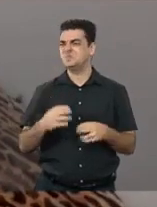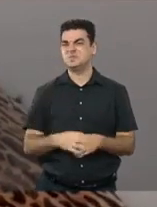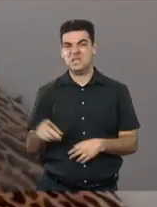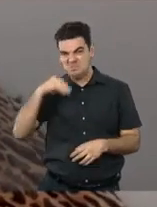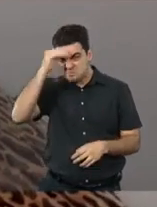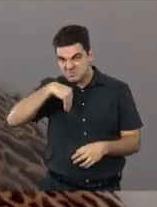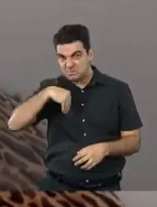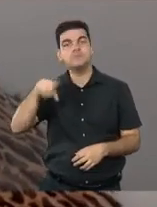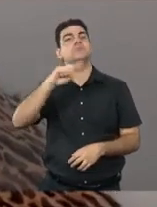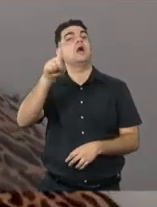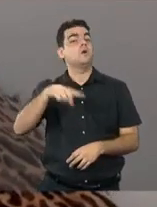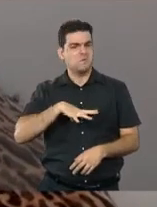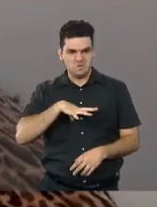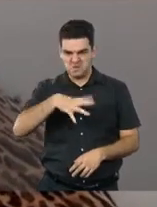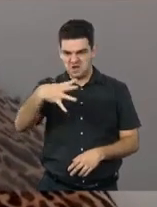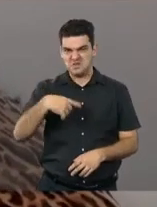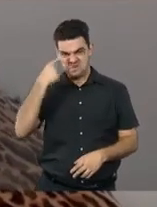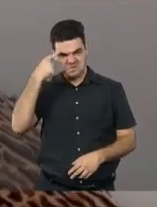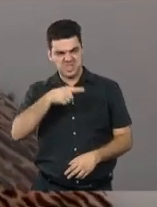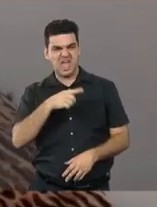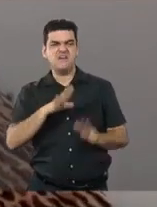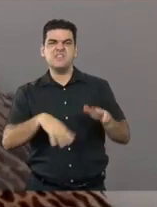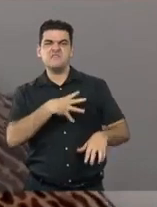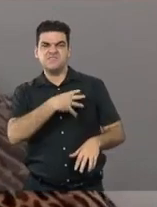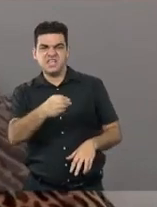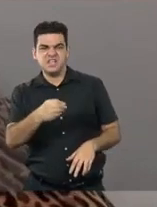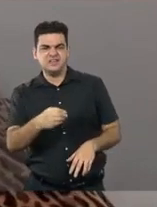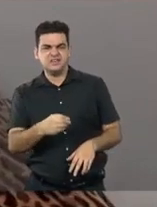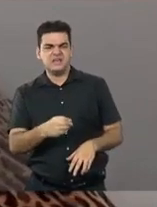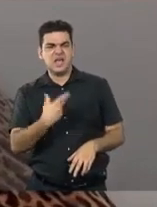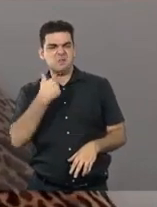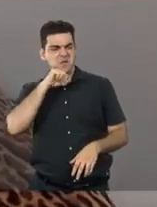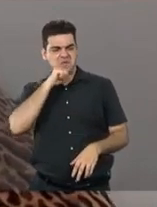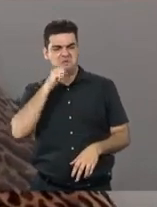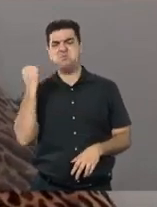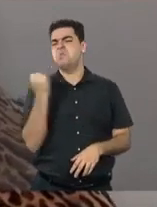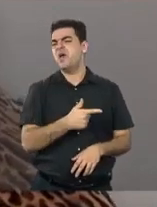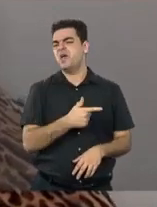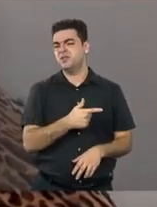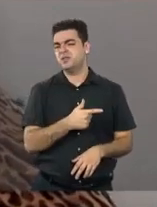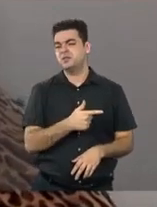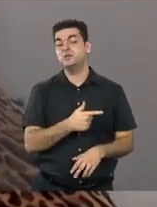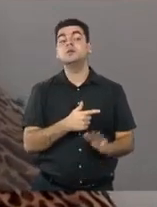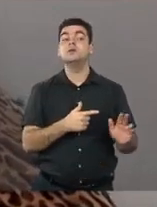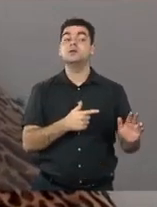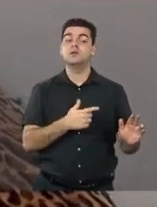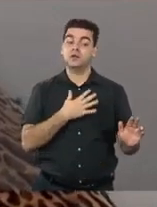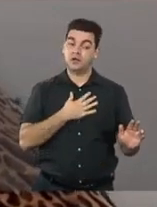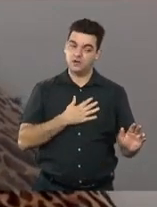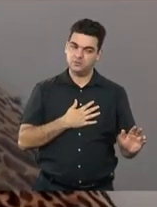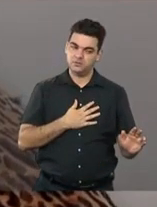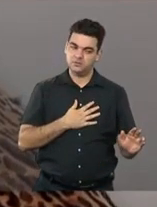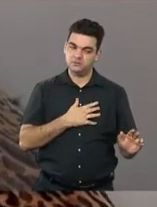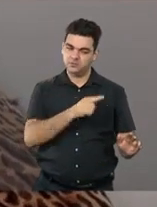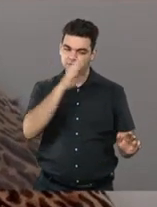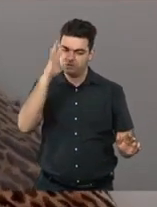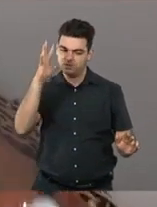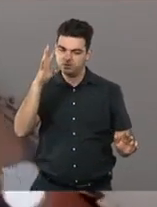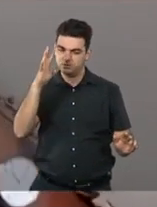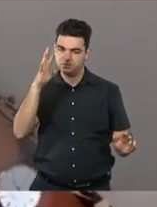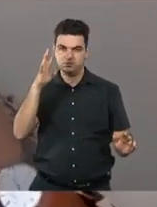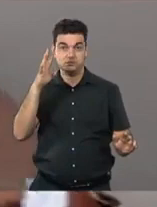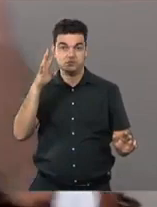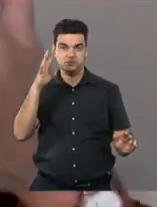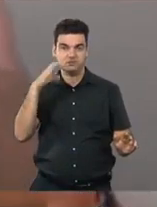deixou, nunca teve dó de mim, assim. Quando eu trazia um problema da escola, ela falava, o que você pode fazer para a professora te aceitar?